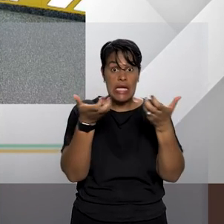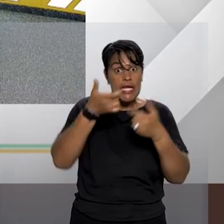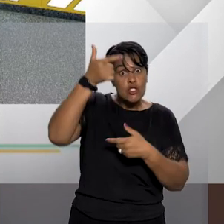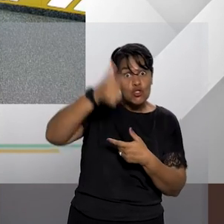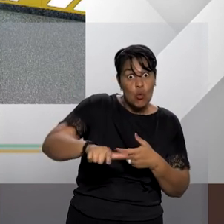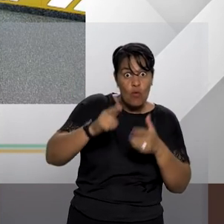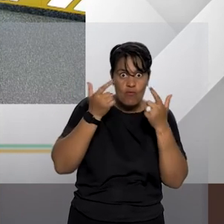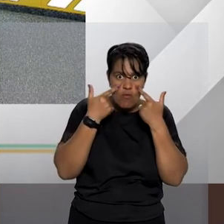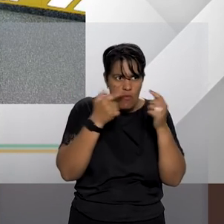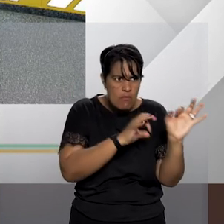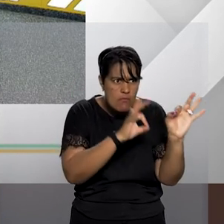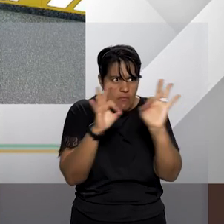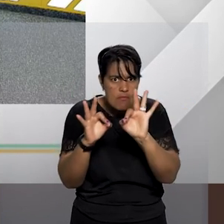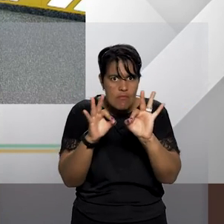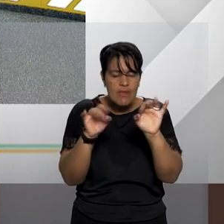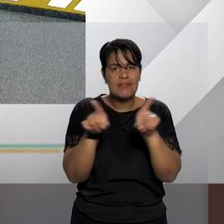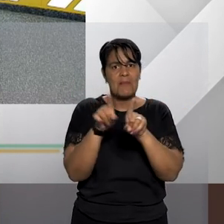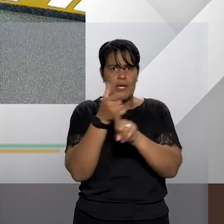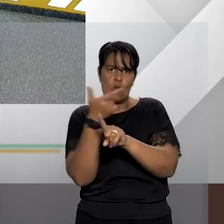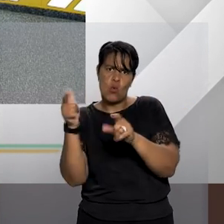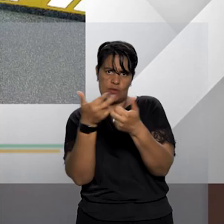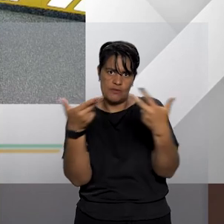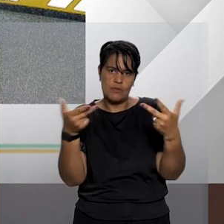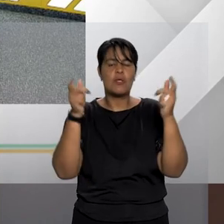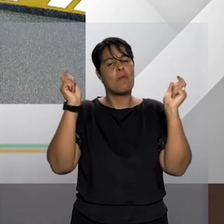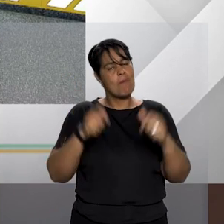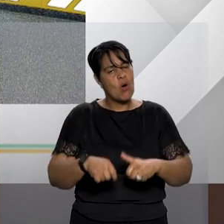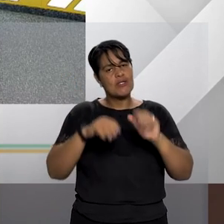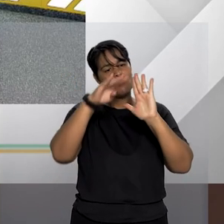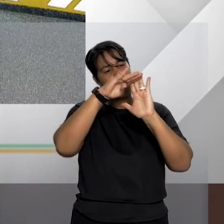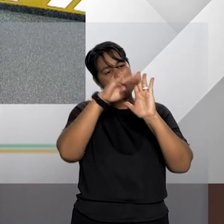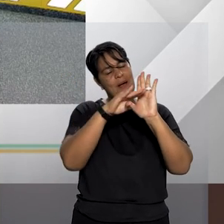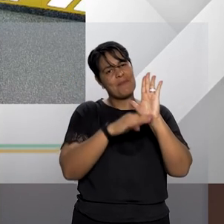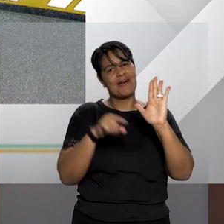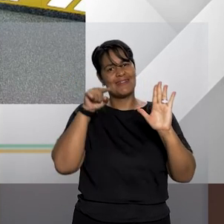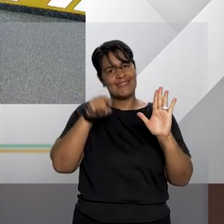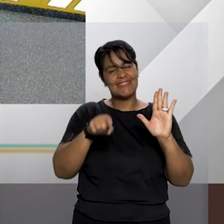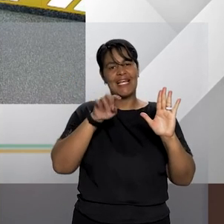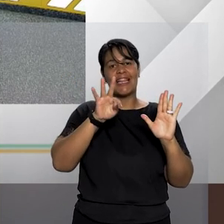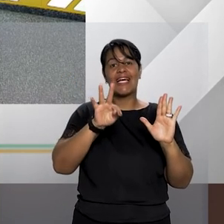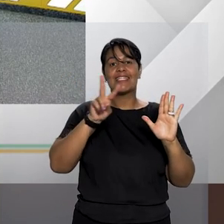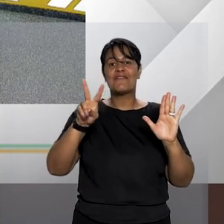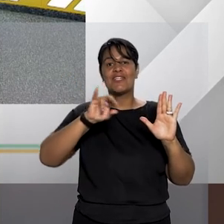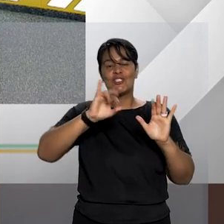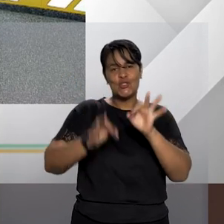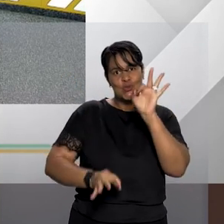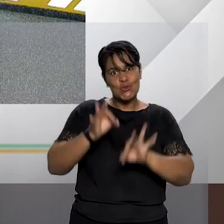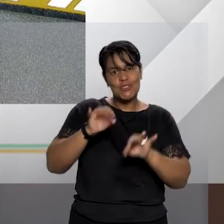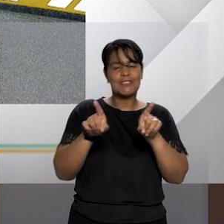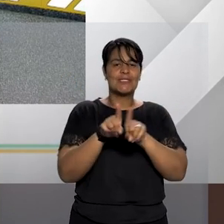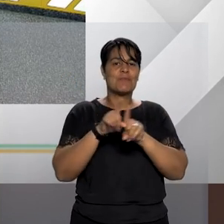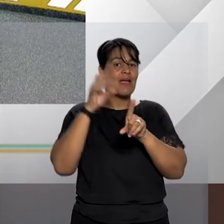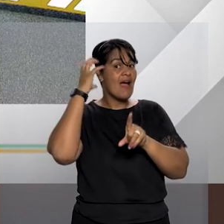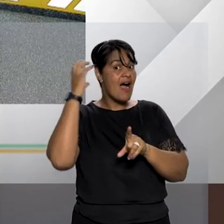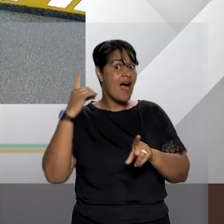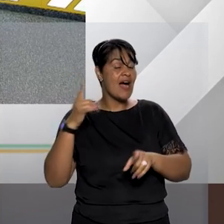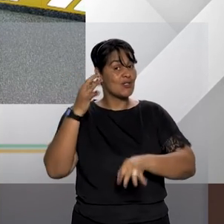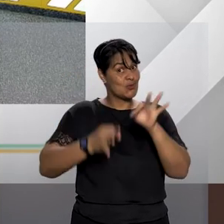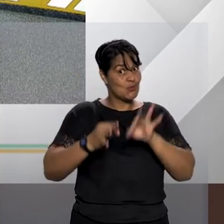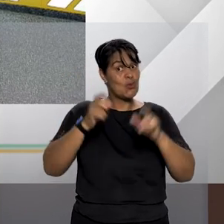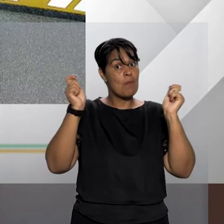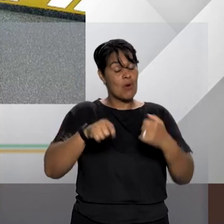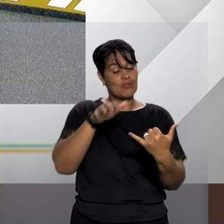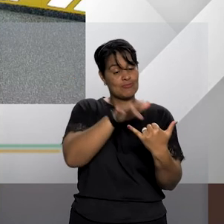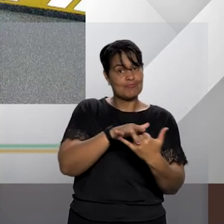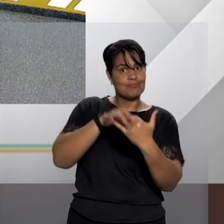este e outros programas basta acompanhar a programação da TV Justiça e da Rádio Justiça e acessar o canal do STJ no